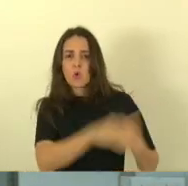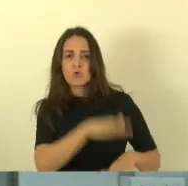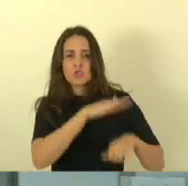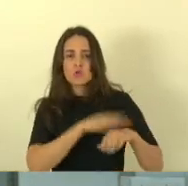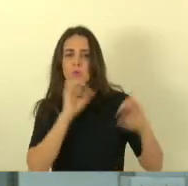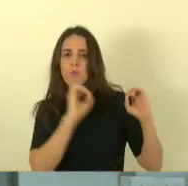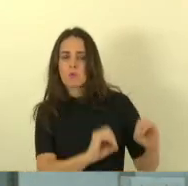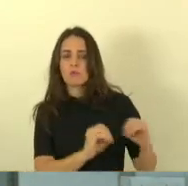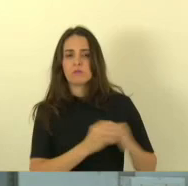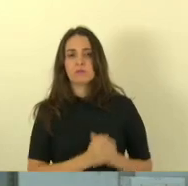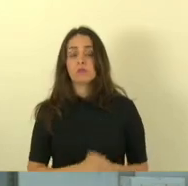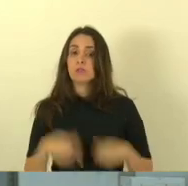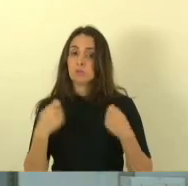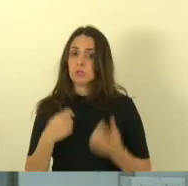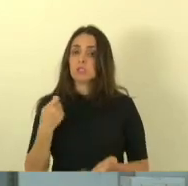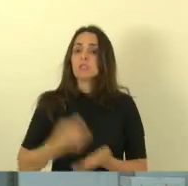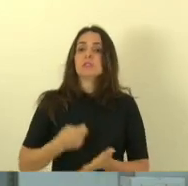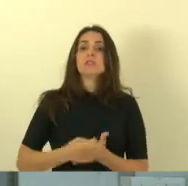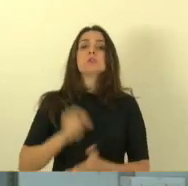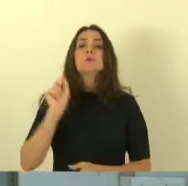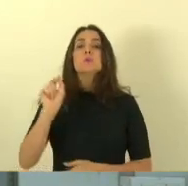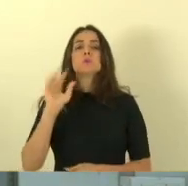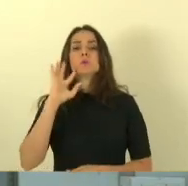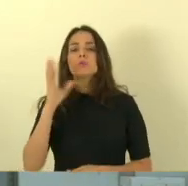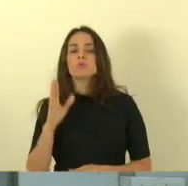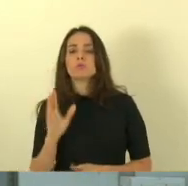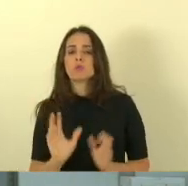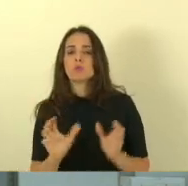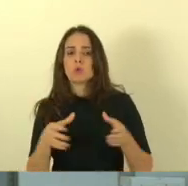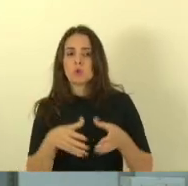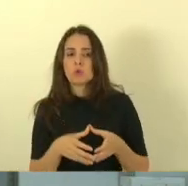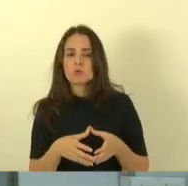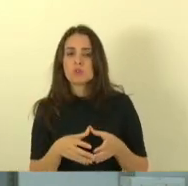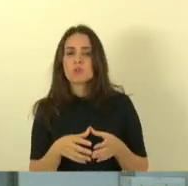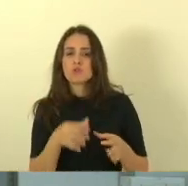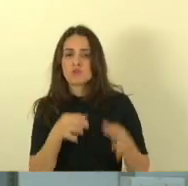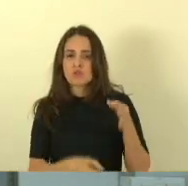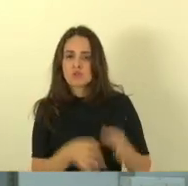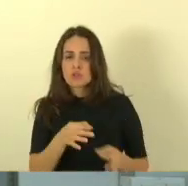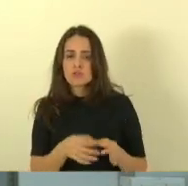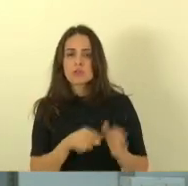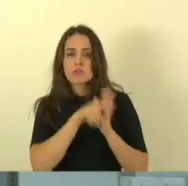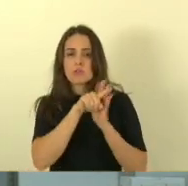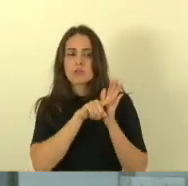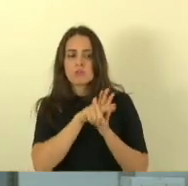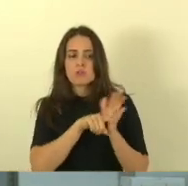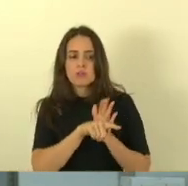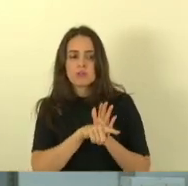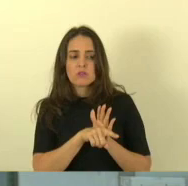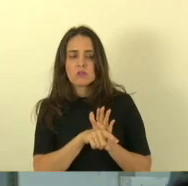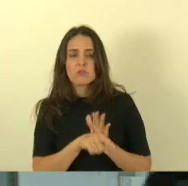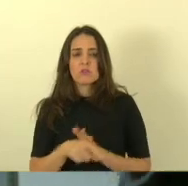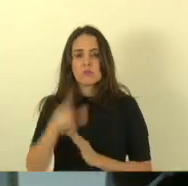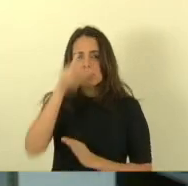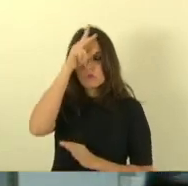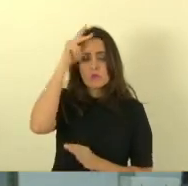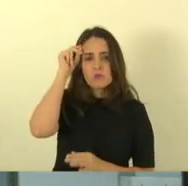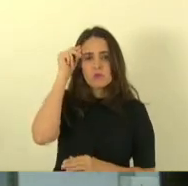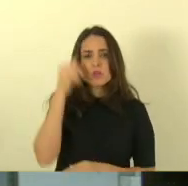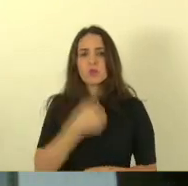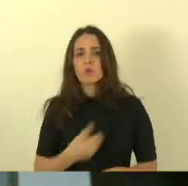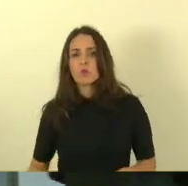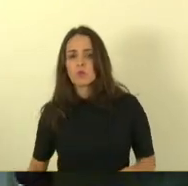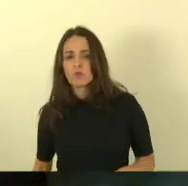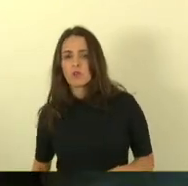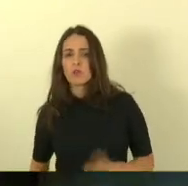chamar a responsabilidade convocar aqui na comissão de redação e justiça para explicar talvez prefeito governador ou